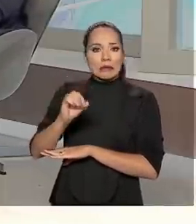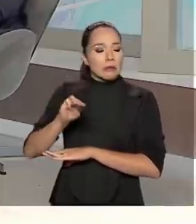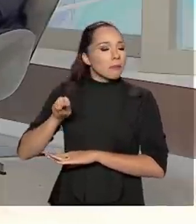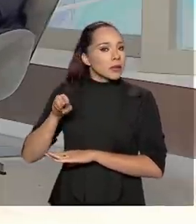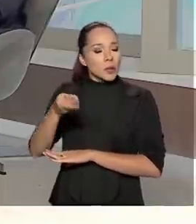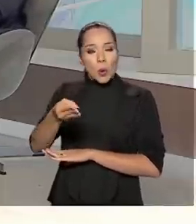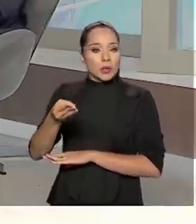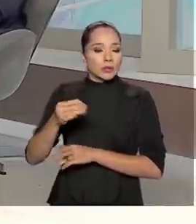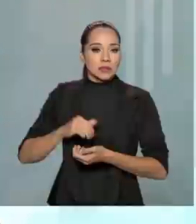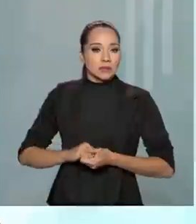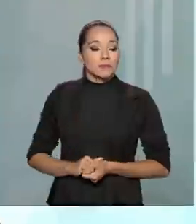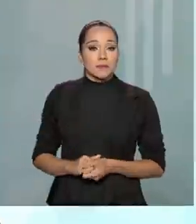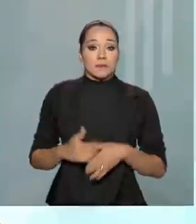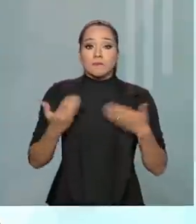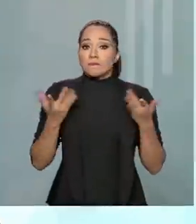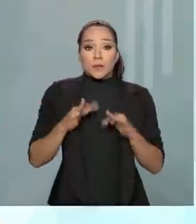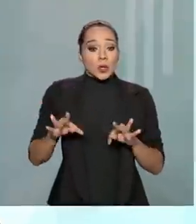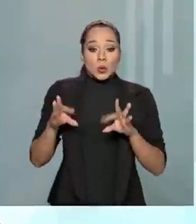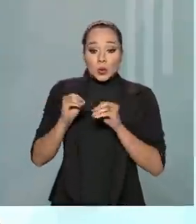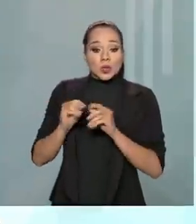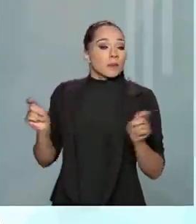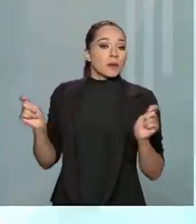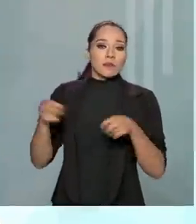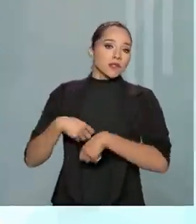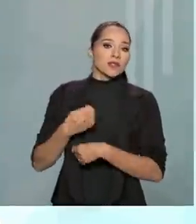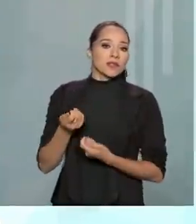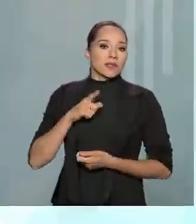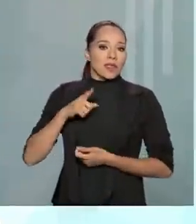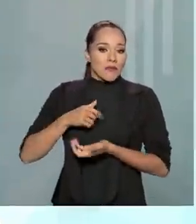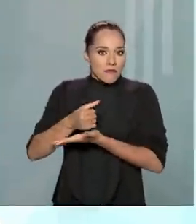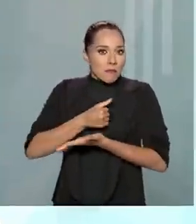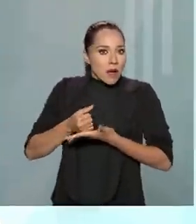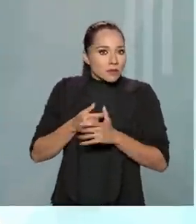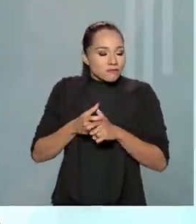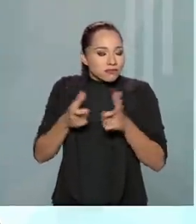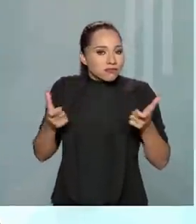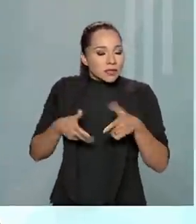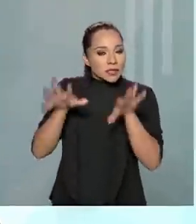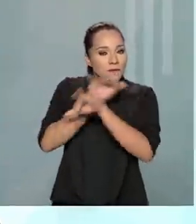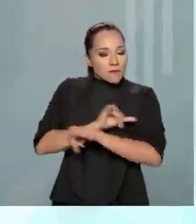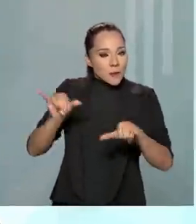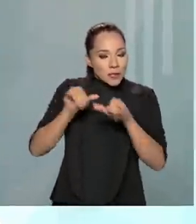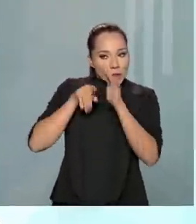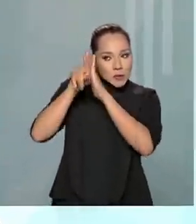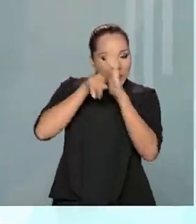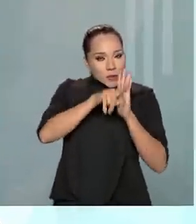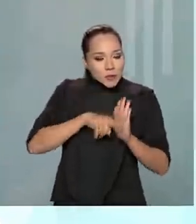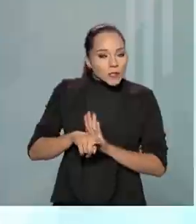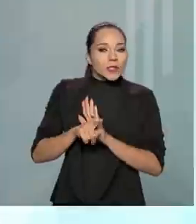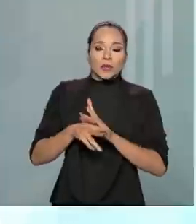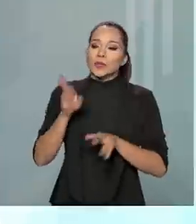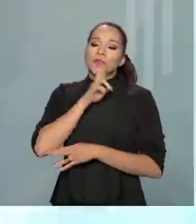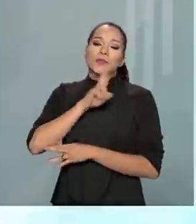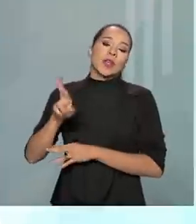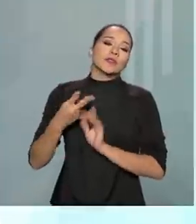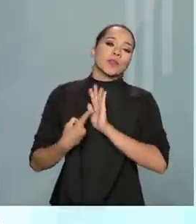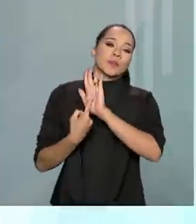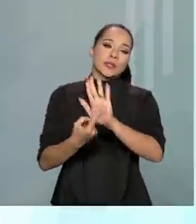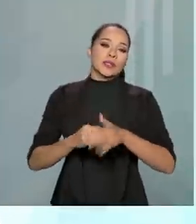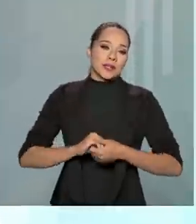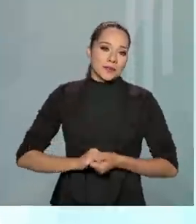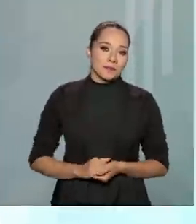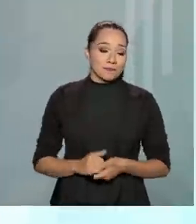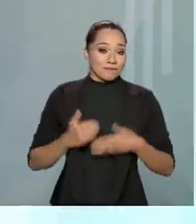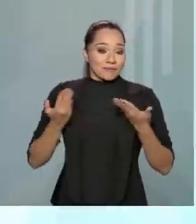dentro desse grupo. Então, tudo isso permitiu que a gente tivesse uma base muito grande, essas informações foram cruzadas e os resultados estão sendo apresentados.